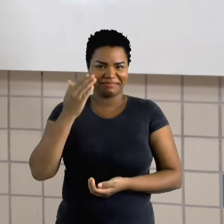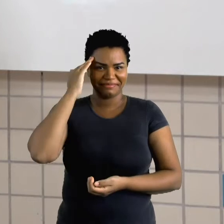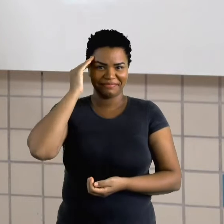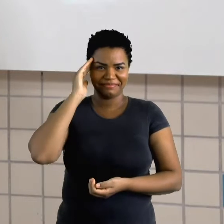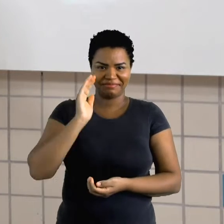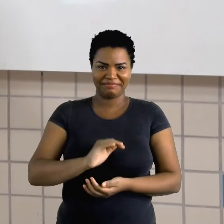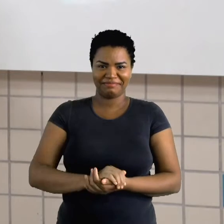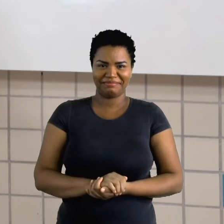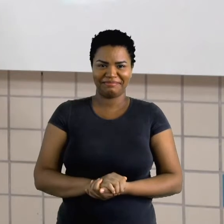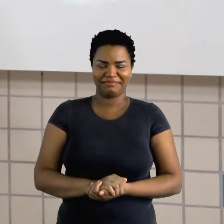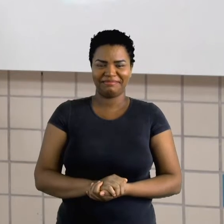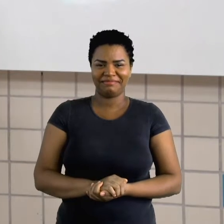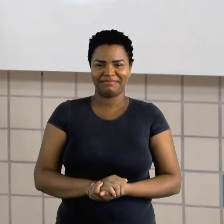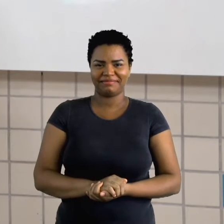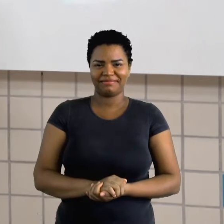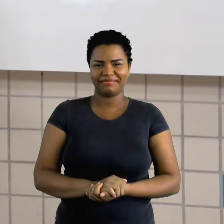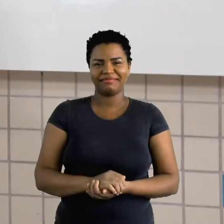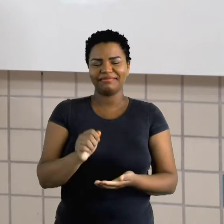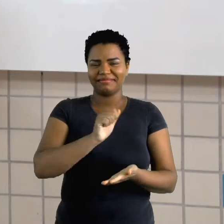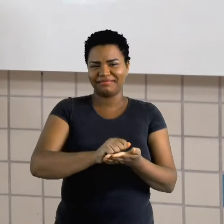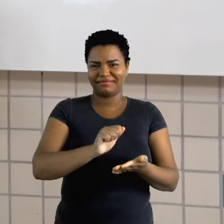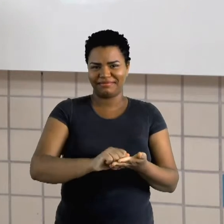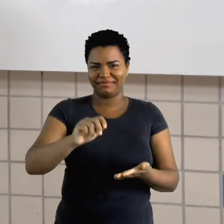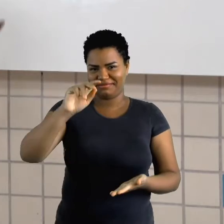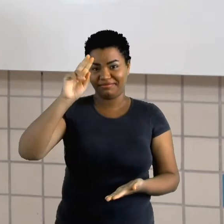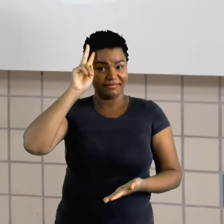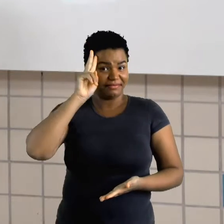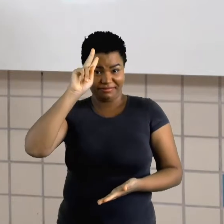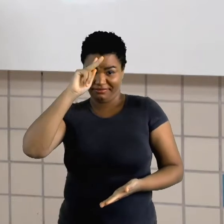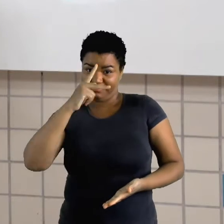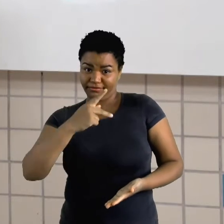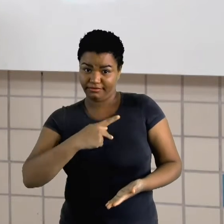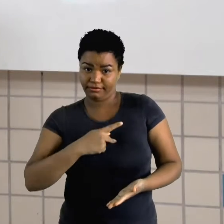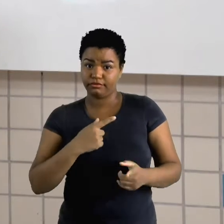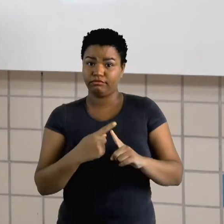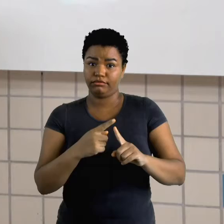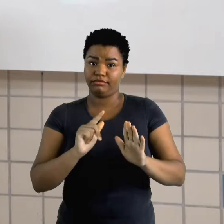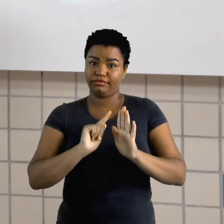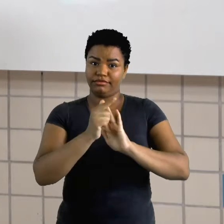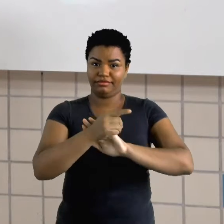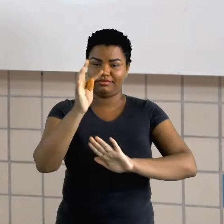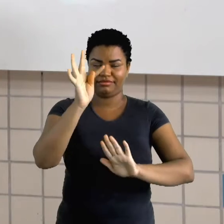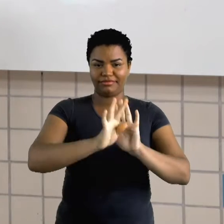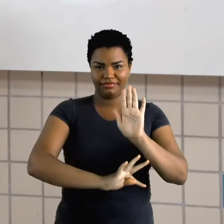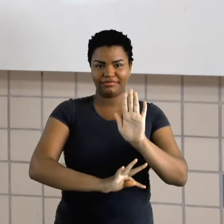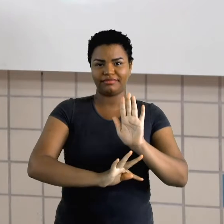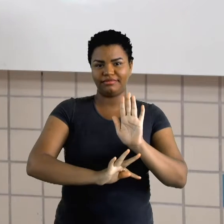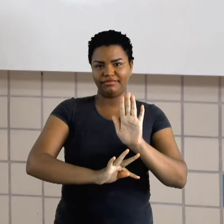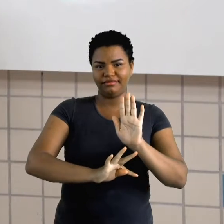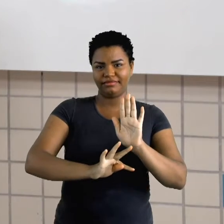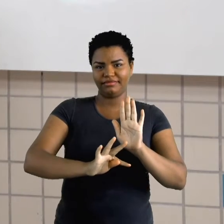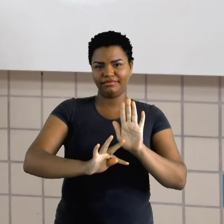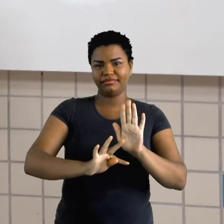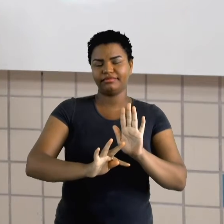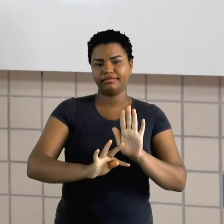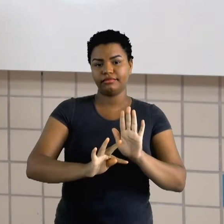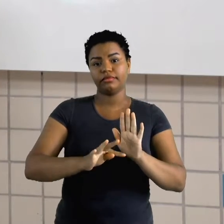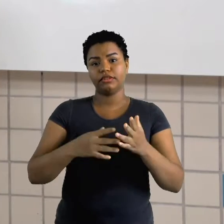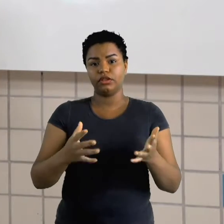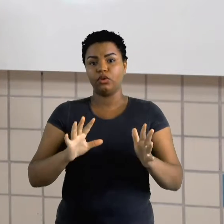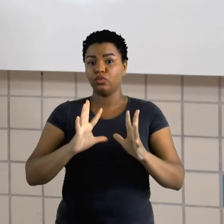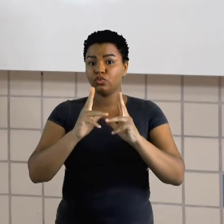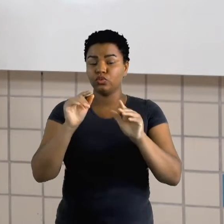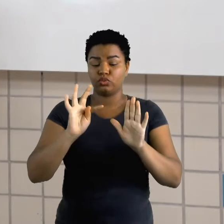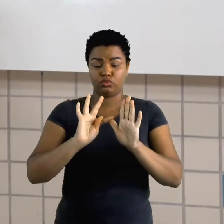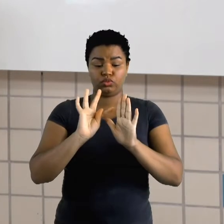Para escrever uma autobiografia, porque ela também é um gênero textual, então, todo gênero textual, cada um obedece uma